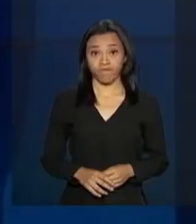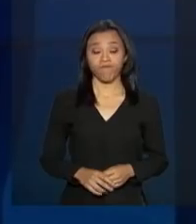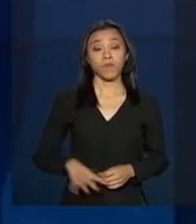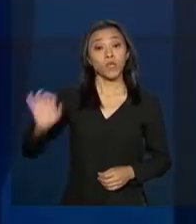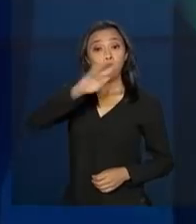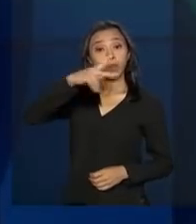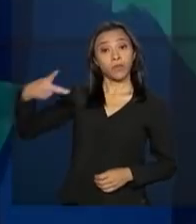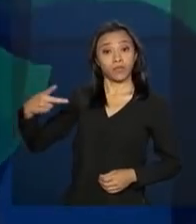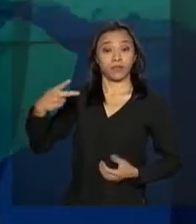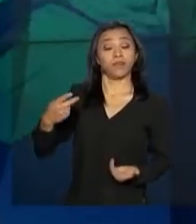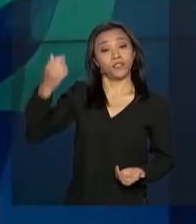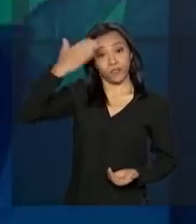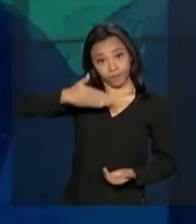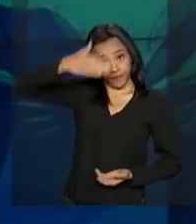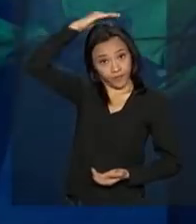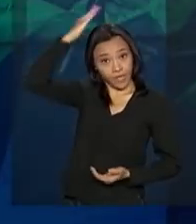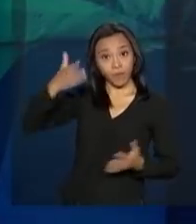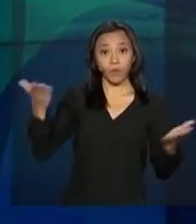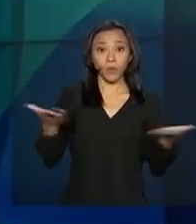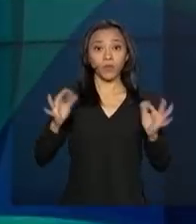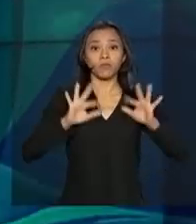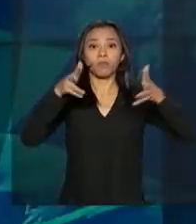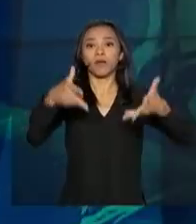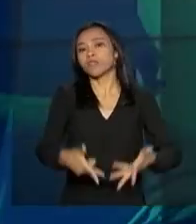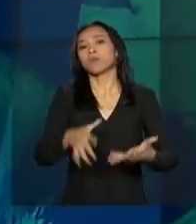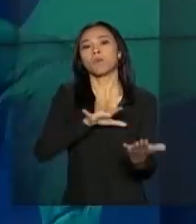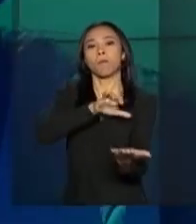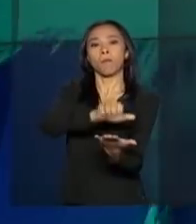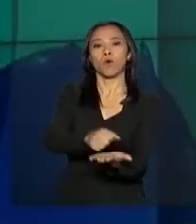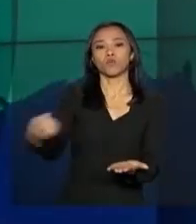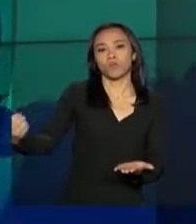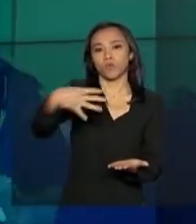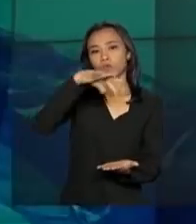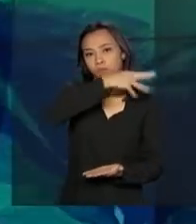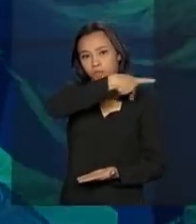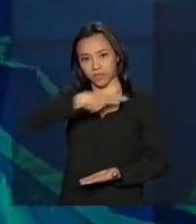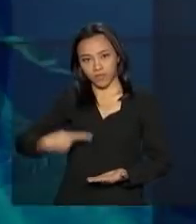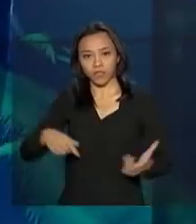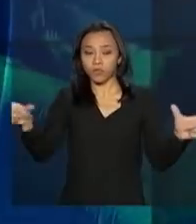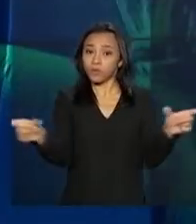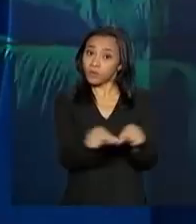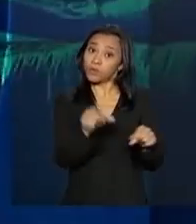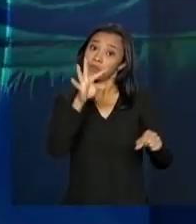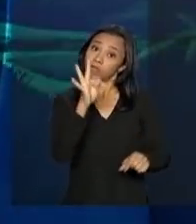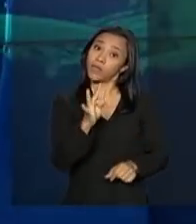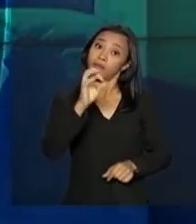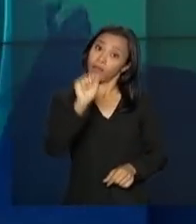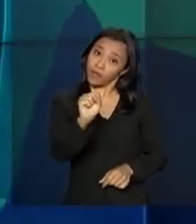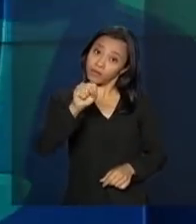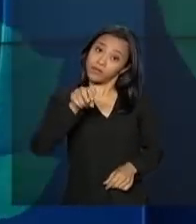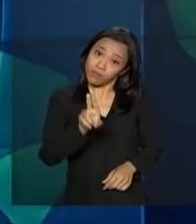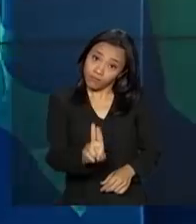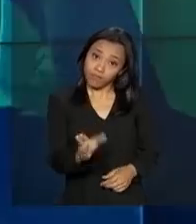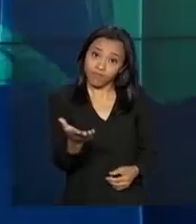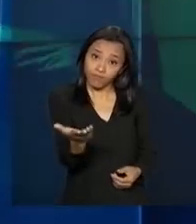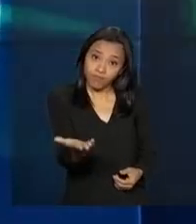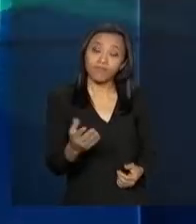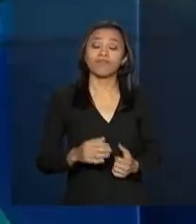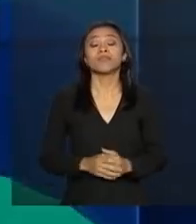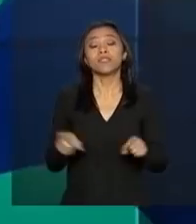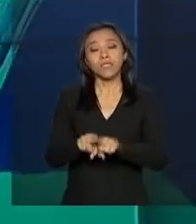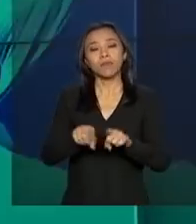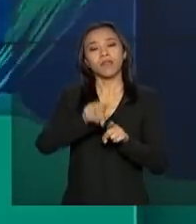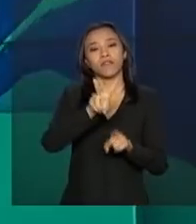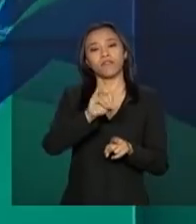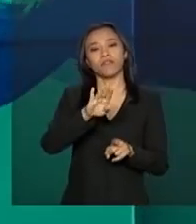presidente Michel Temer participou hoje da cerimônia de posse do novo presidente do Tribunal de Contas da União, José Múcio Monteiro Filho, e da